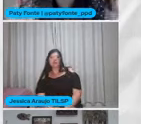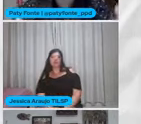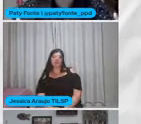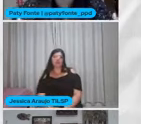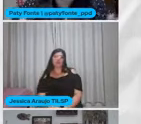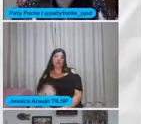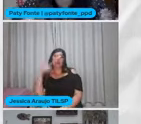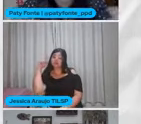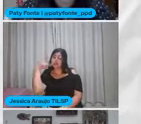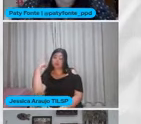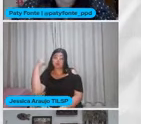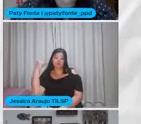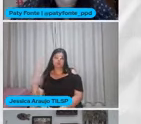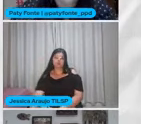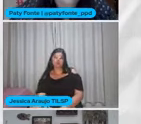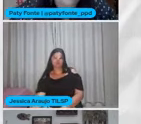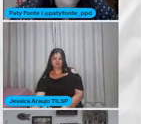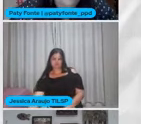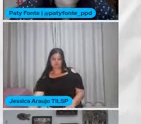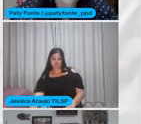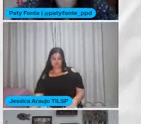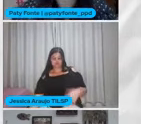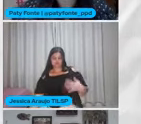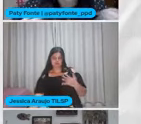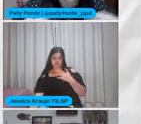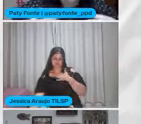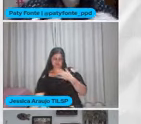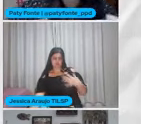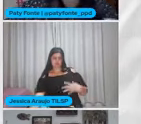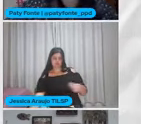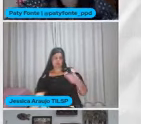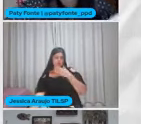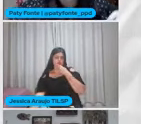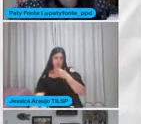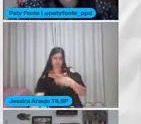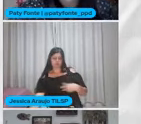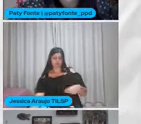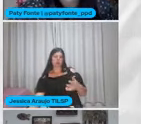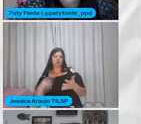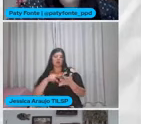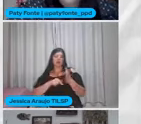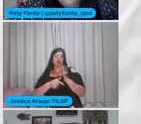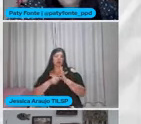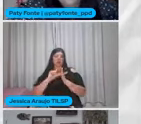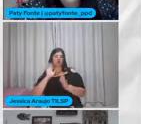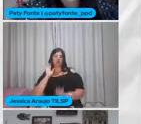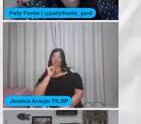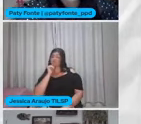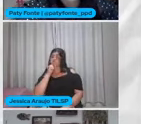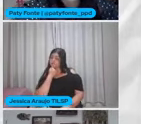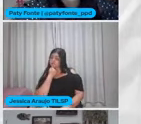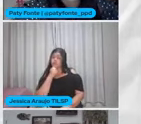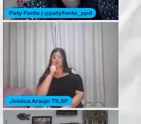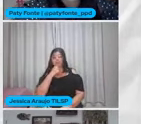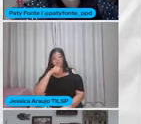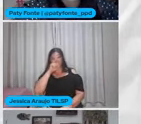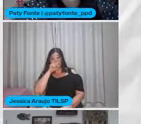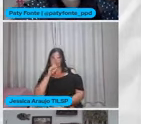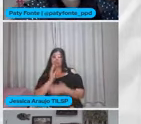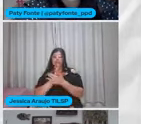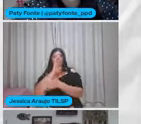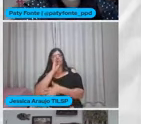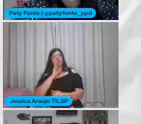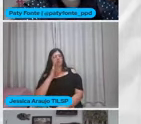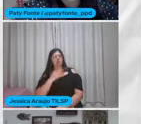Essa loucura É loucura Meu filho Assim Eu aprendi a ler muito cedo E infelizmente Minha mãe me adiantou Na escola Não